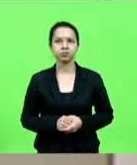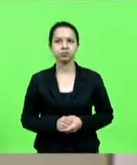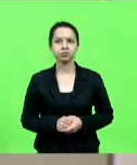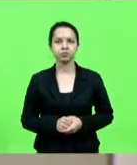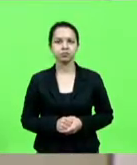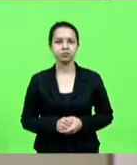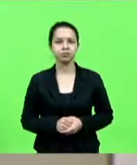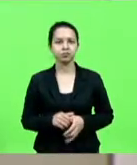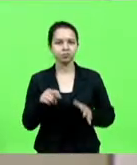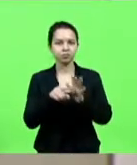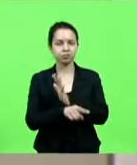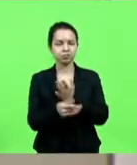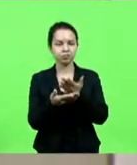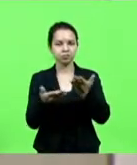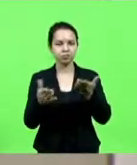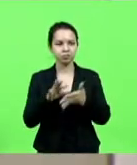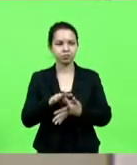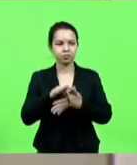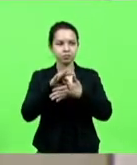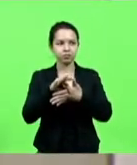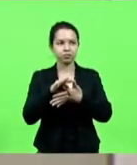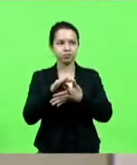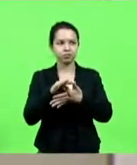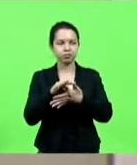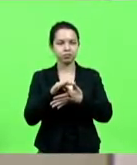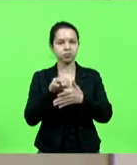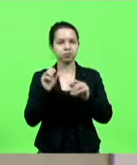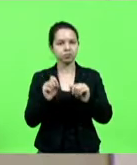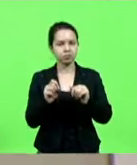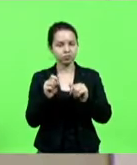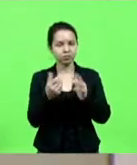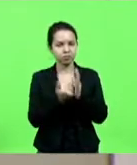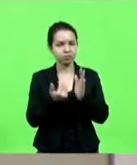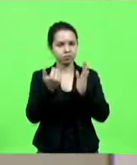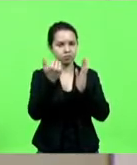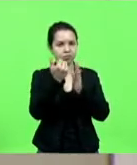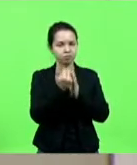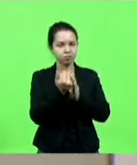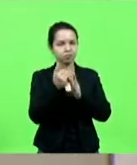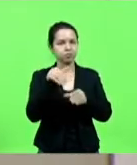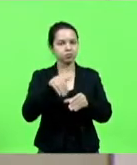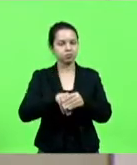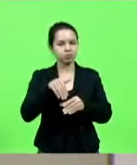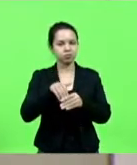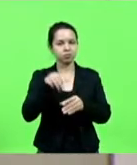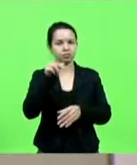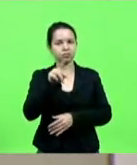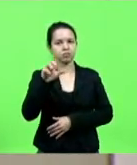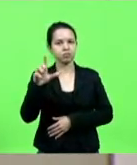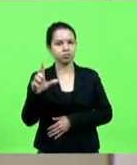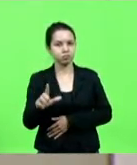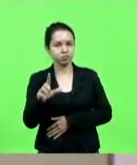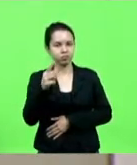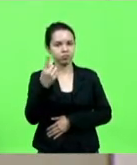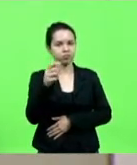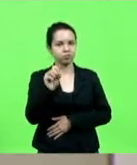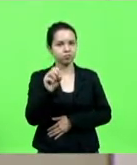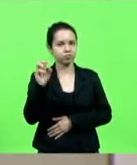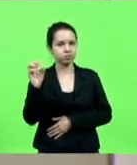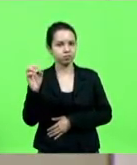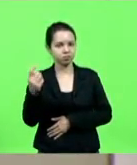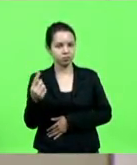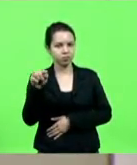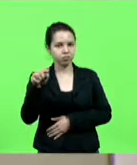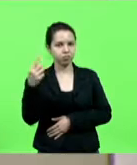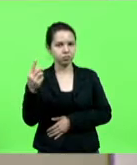Consulto, senhores líderes, se podemos colocar extra pauta o PL 181.0 2021, da autoria do deputado João